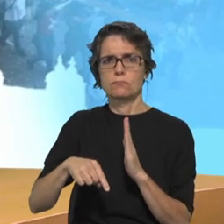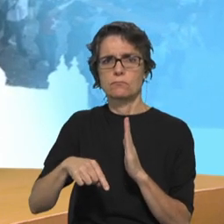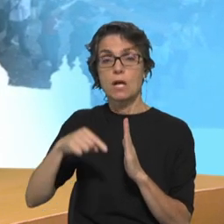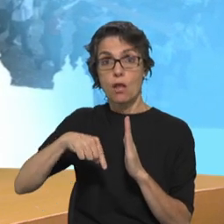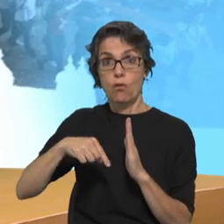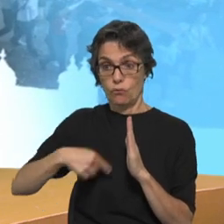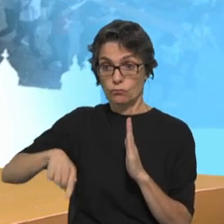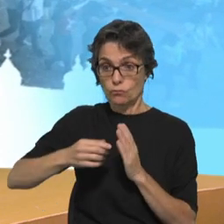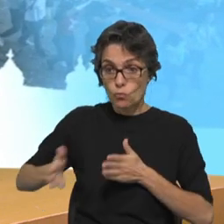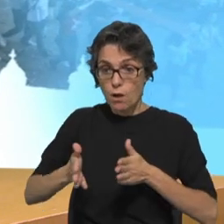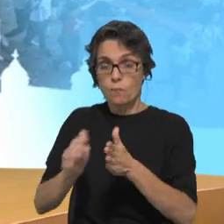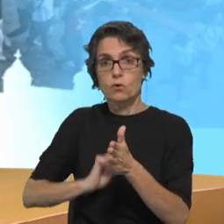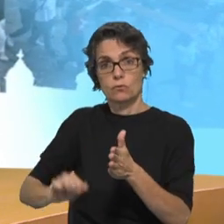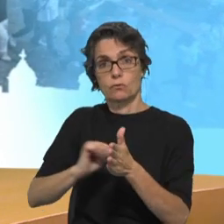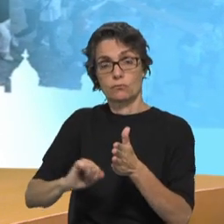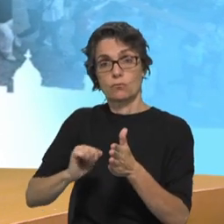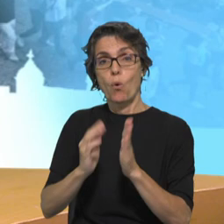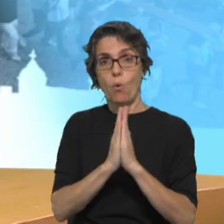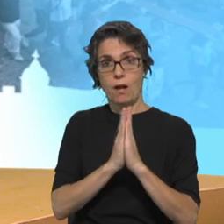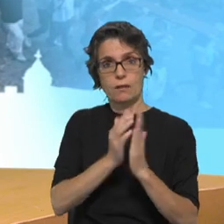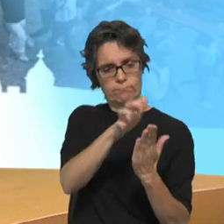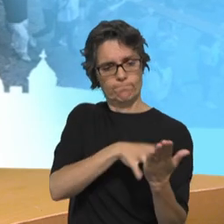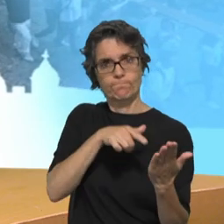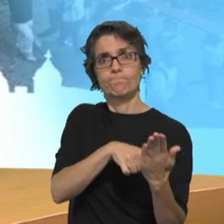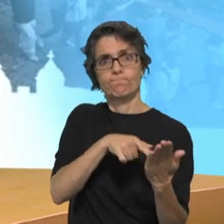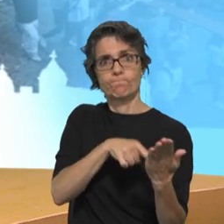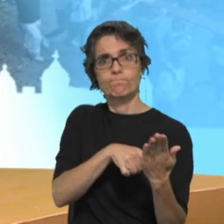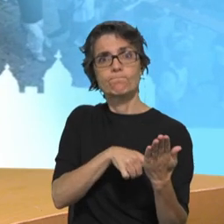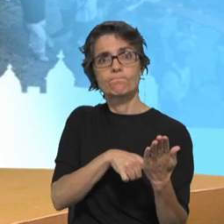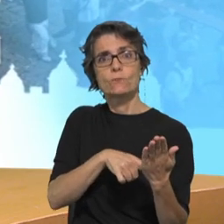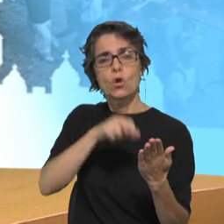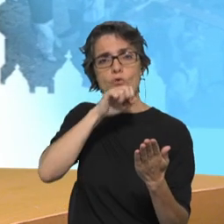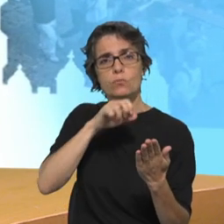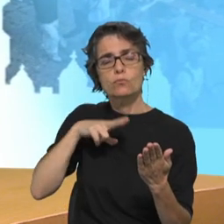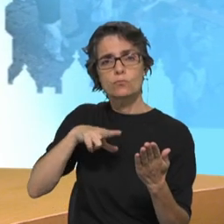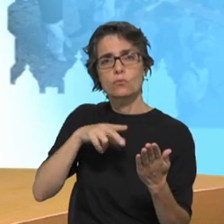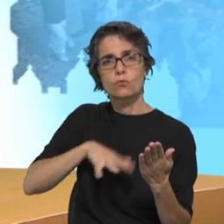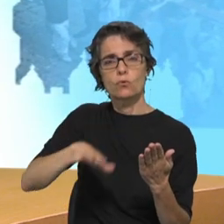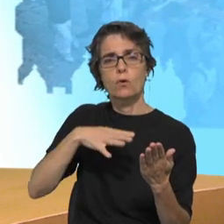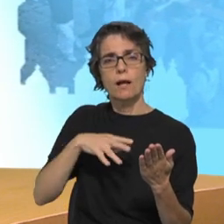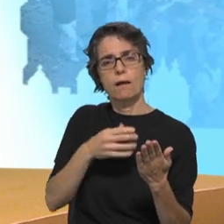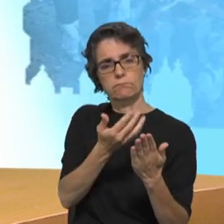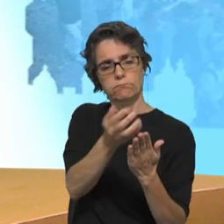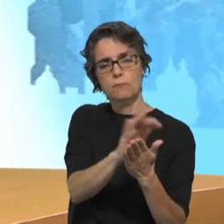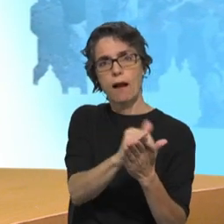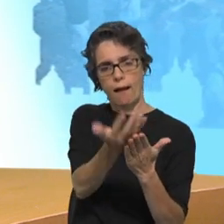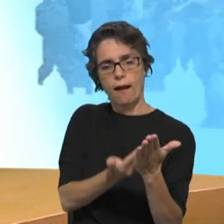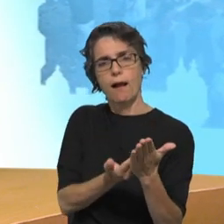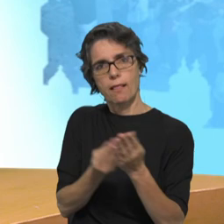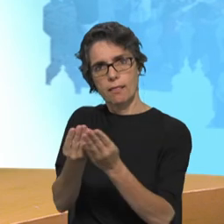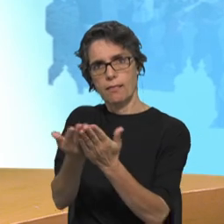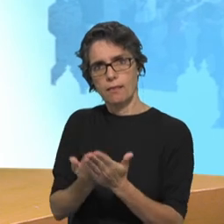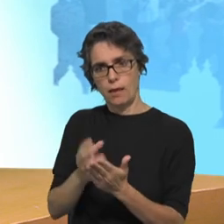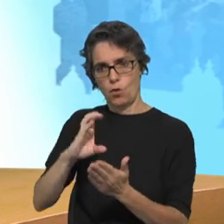caminho esta palavra que os bispos de Portugal quiseram endereçar ao Corpo Nacional de Escutas. Uma